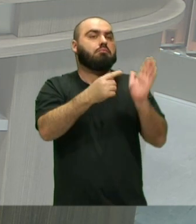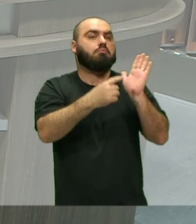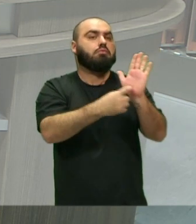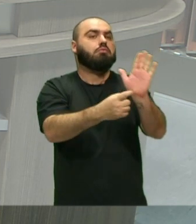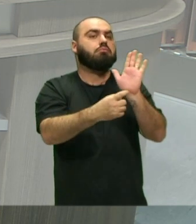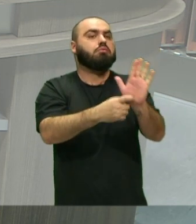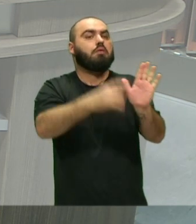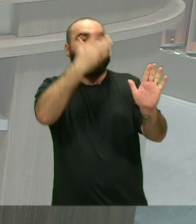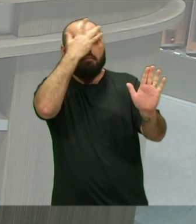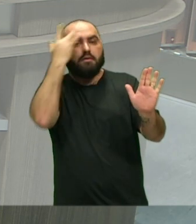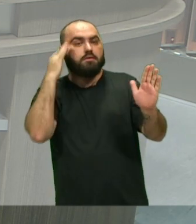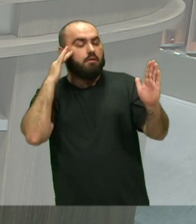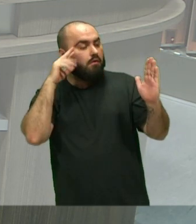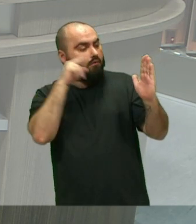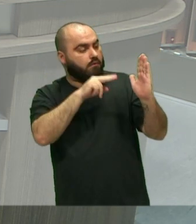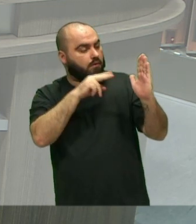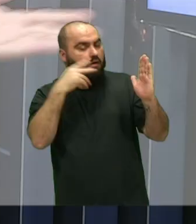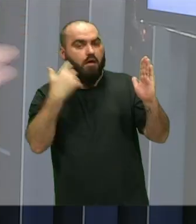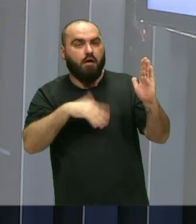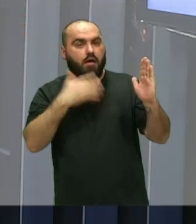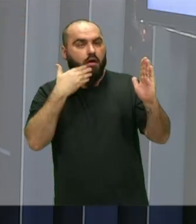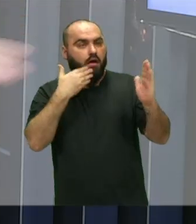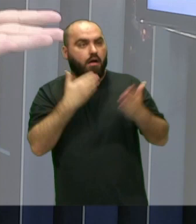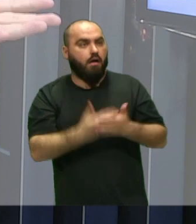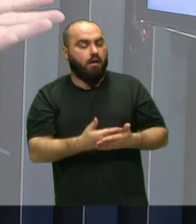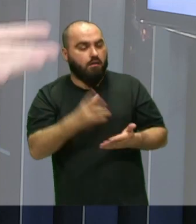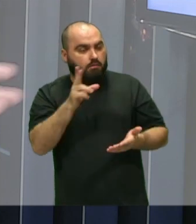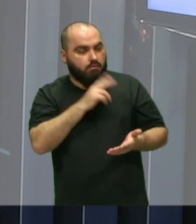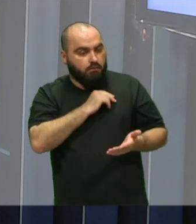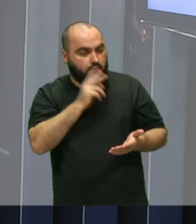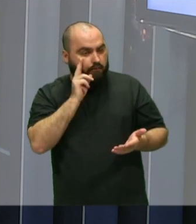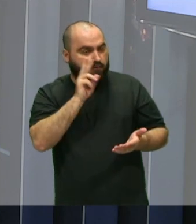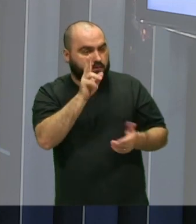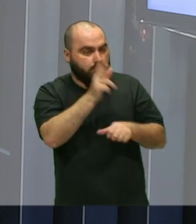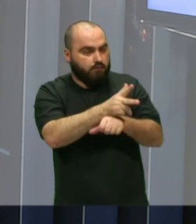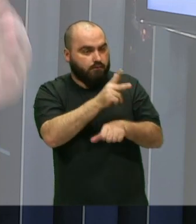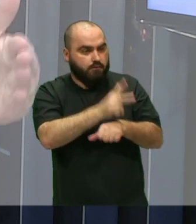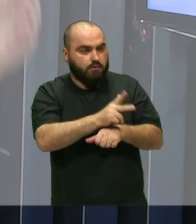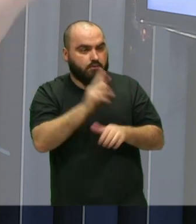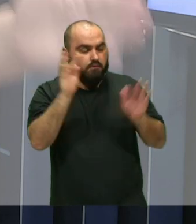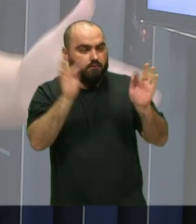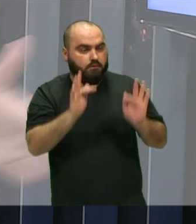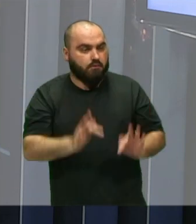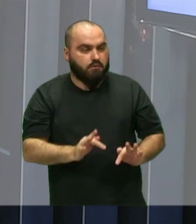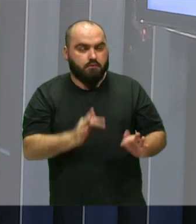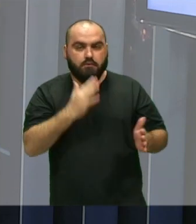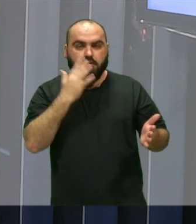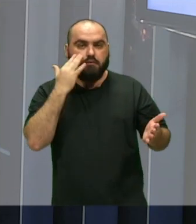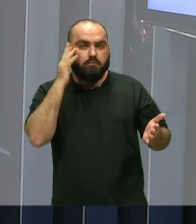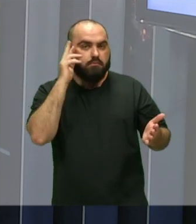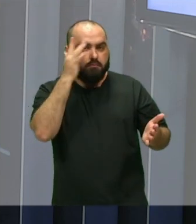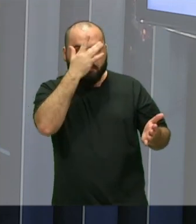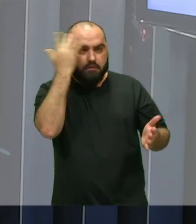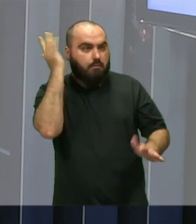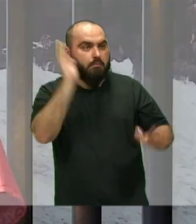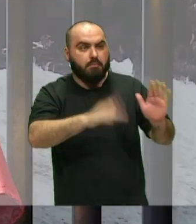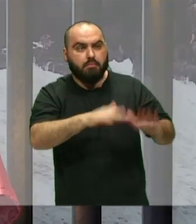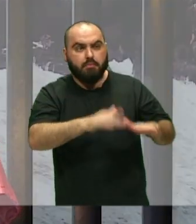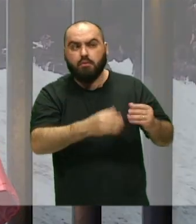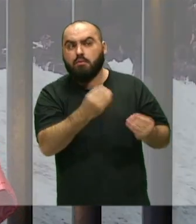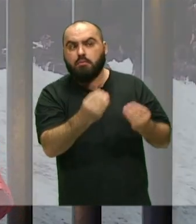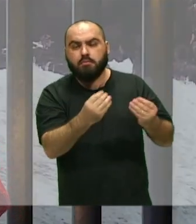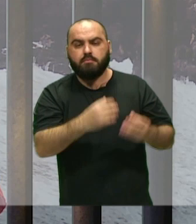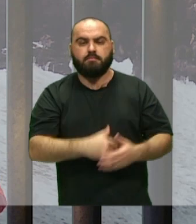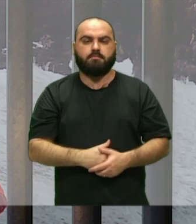Ficaram encantadas Como a gente fica Quando vê Os vídeos E quando Vê o pessoal tocando Como é que foi isso?